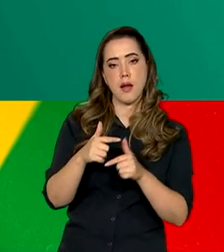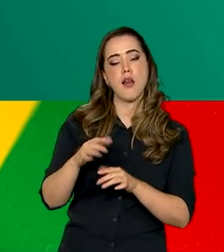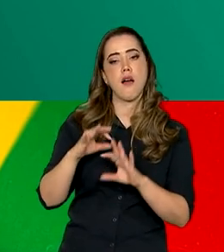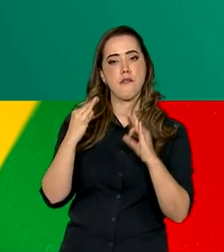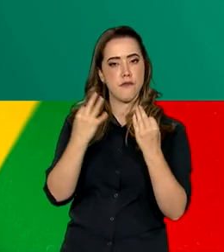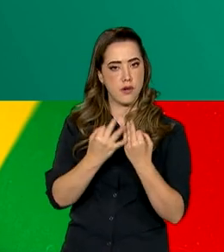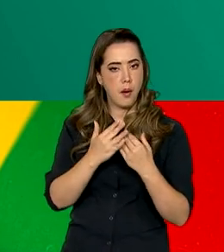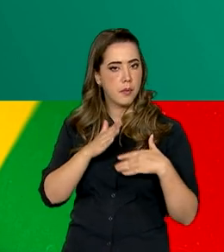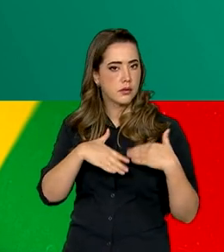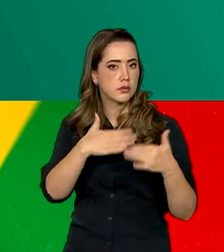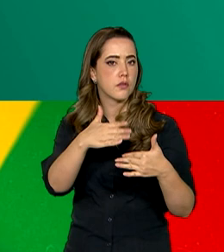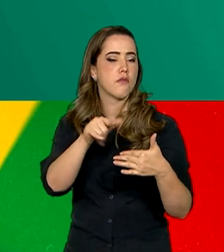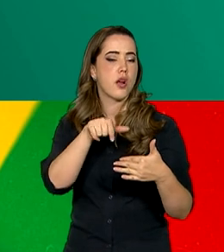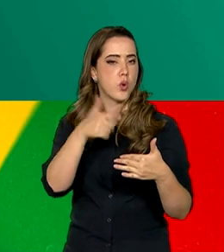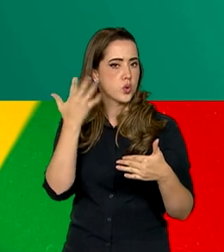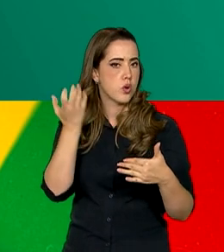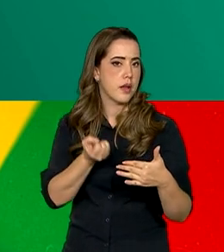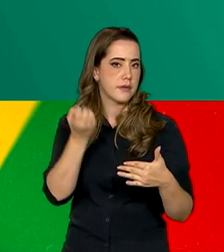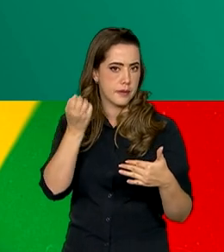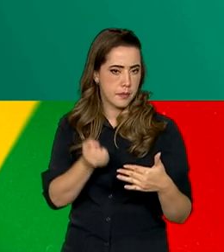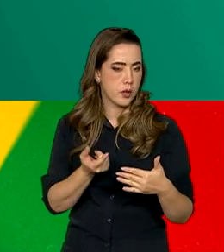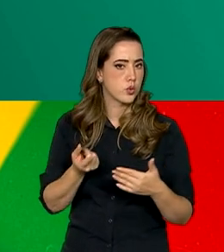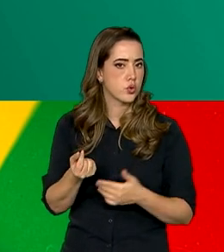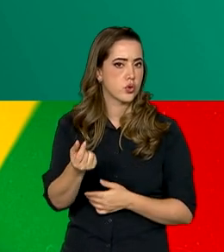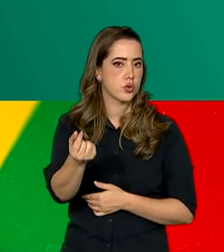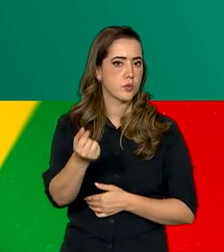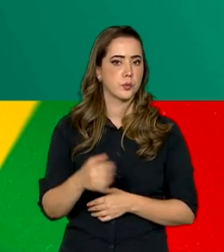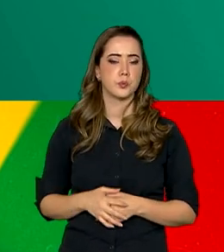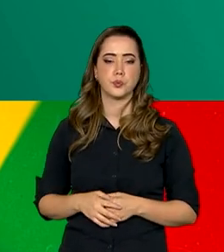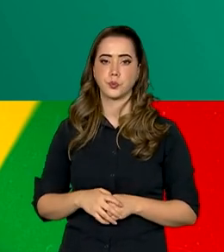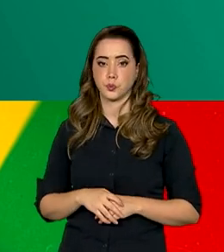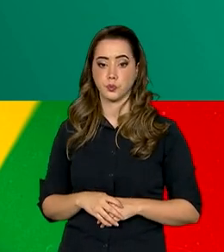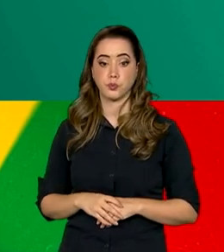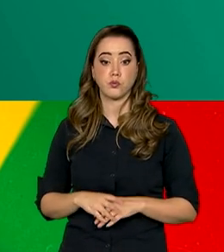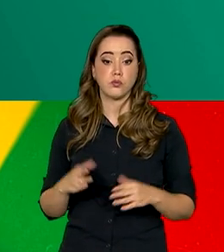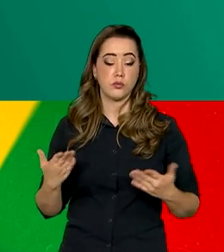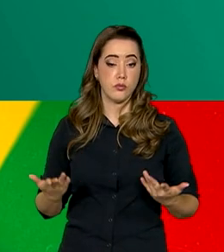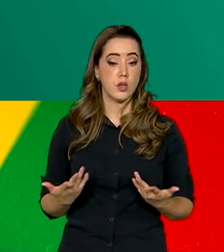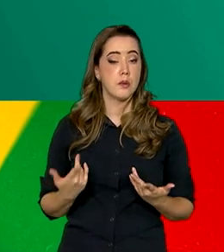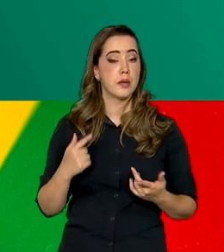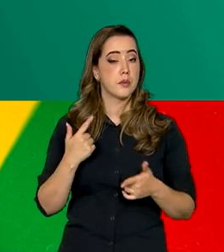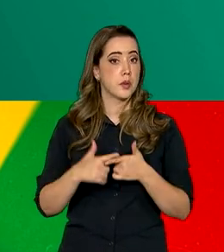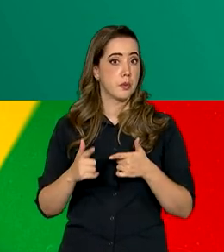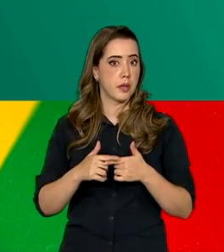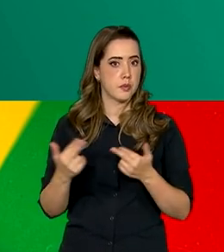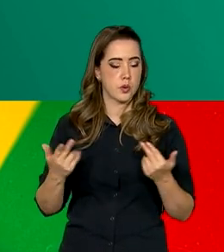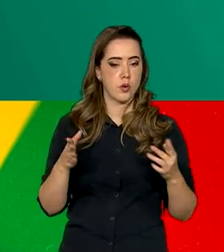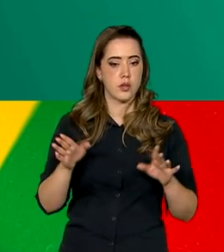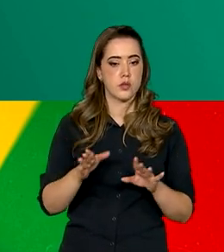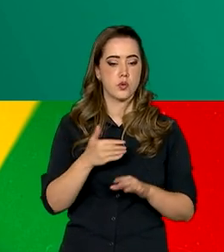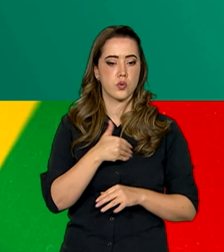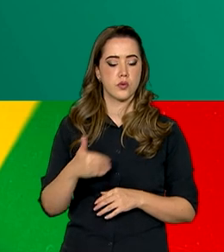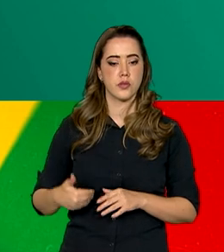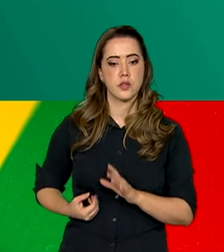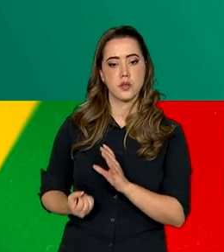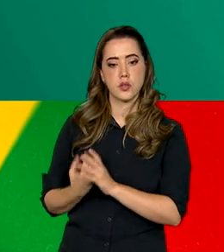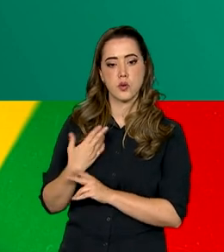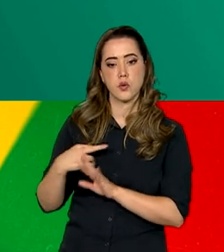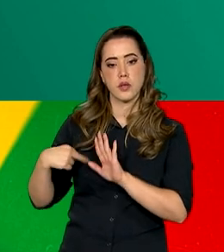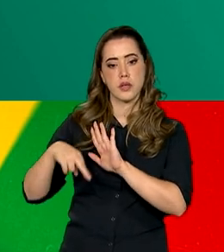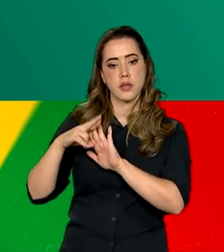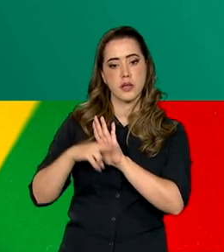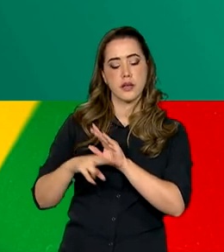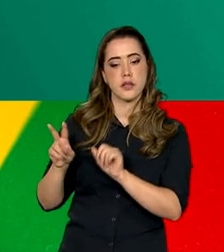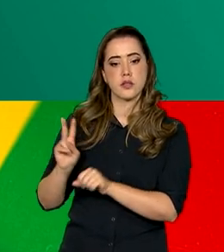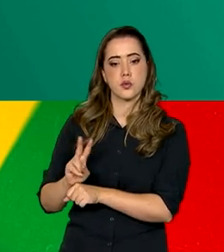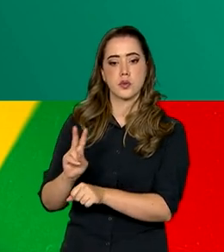família não vai perder imediatamente o benefício. Para situações como essa, o governo criou a regra de